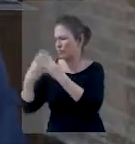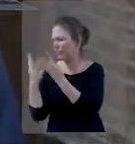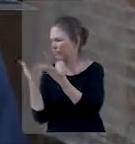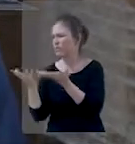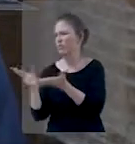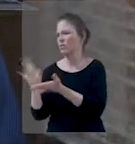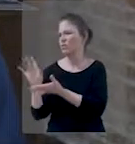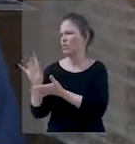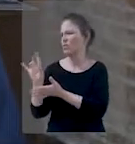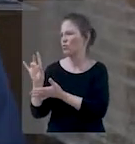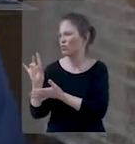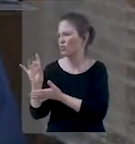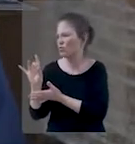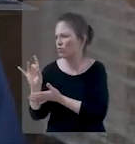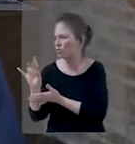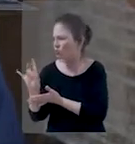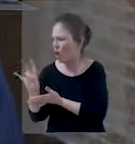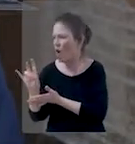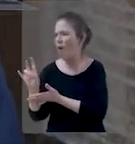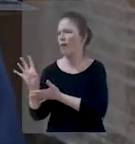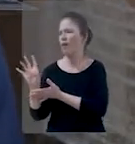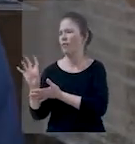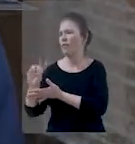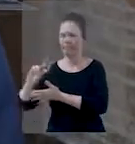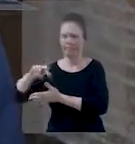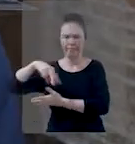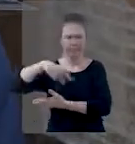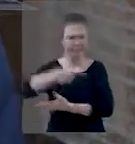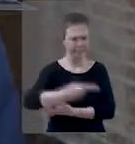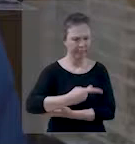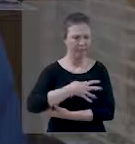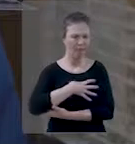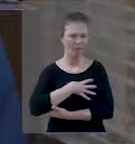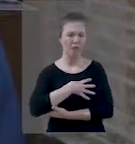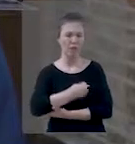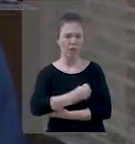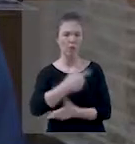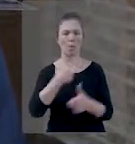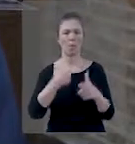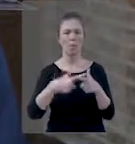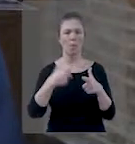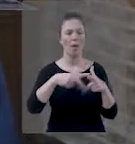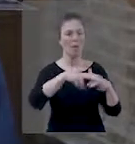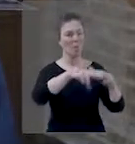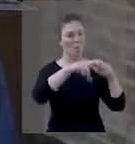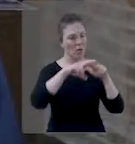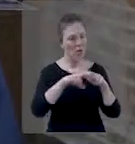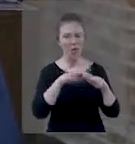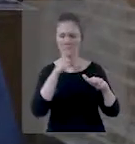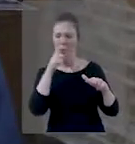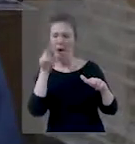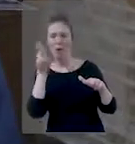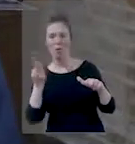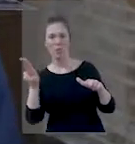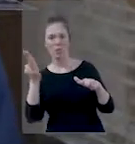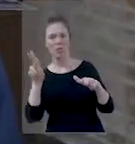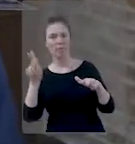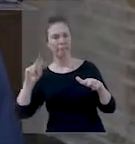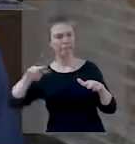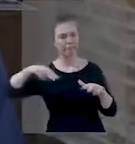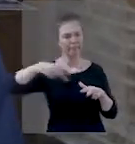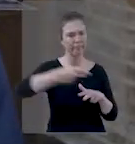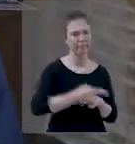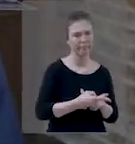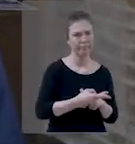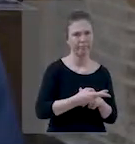do jogo, da bebida, das drogas, por exemplo, e aí os filhos nascem com sequelas daqueles atos. E por